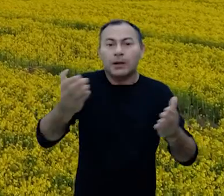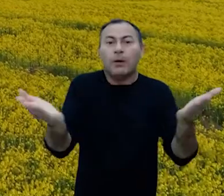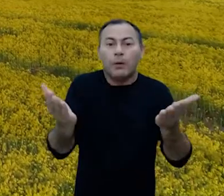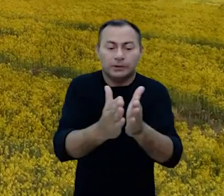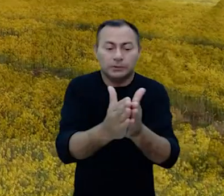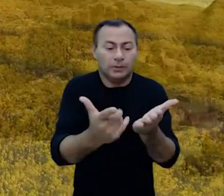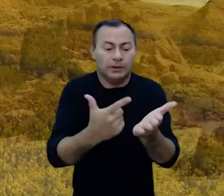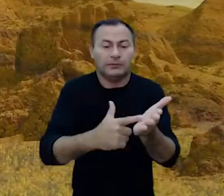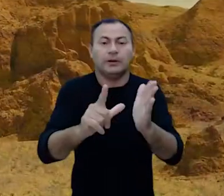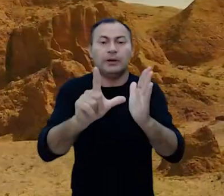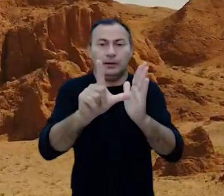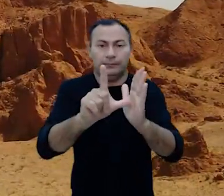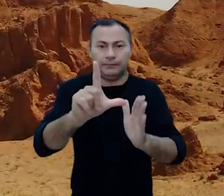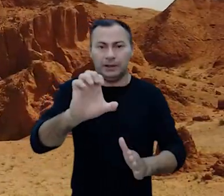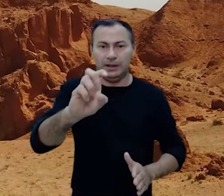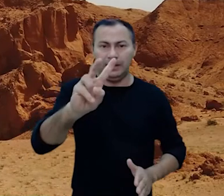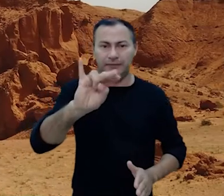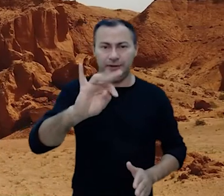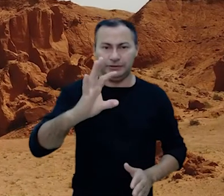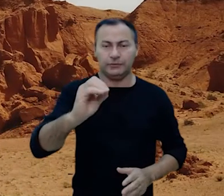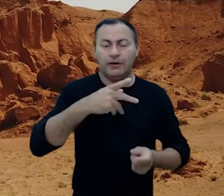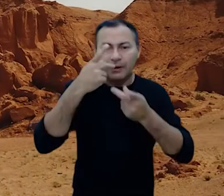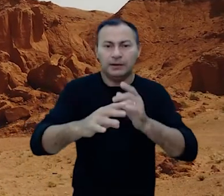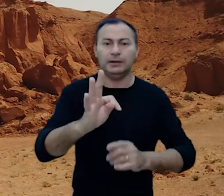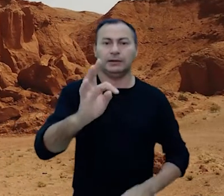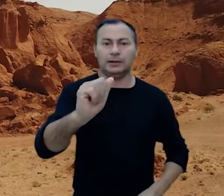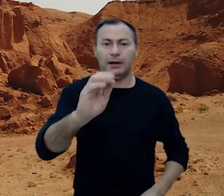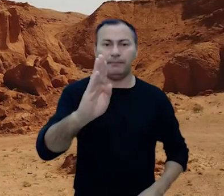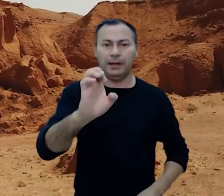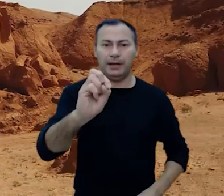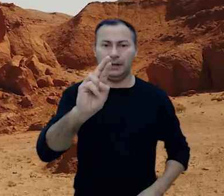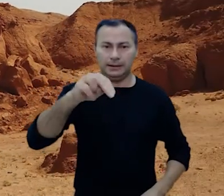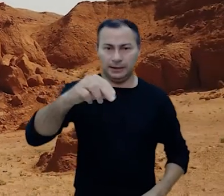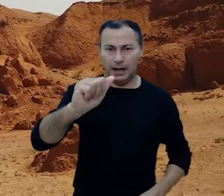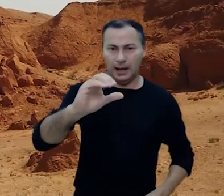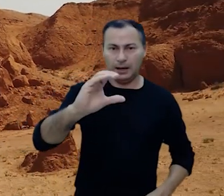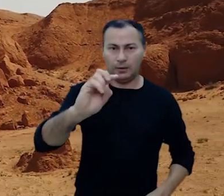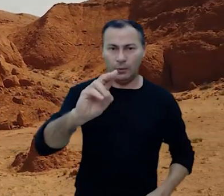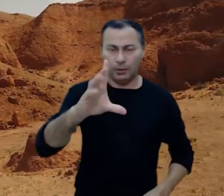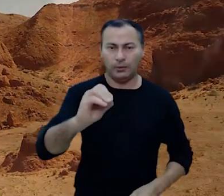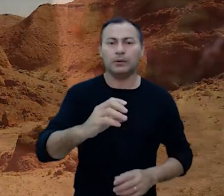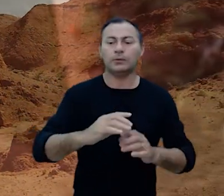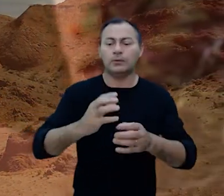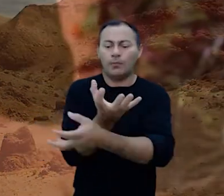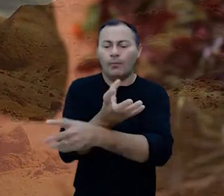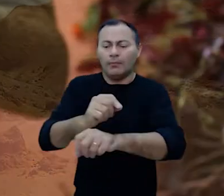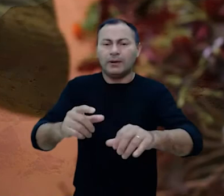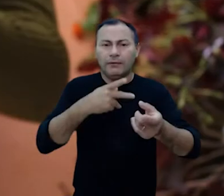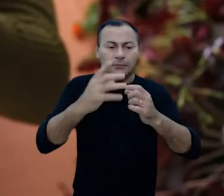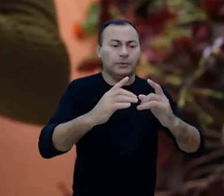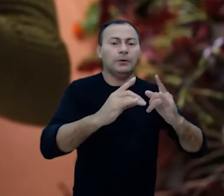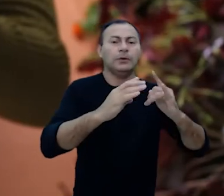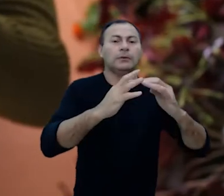muito. Hoje, no livro de Levítico, vamos focalizar o que a Bíblia chama de tabernáculo no deserto, a qual nós temos chamado de tenda de